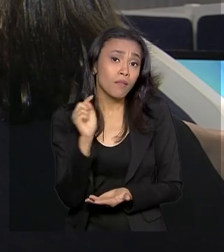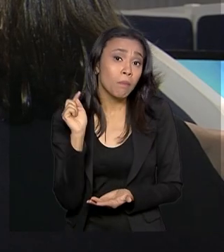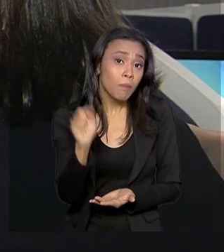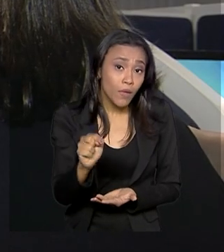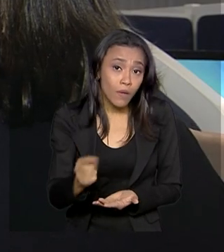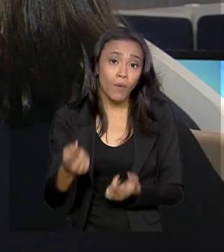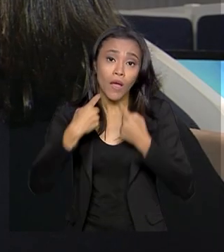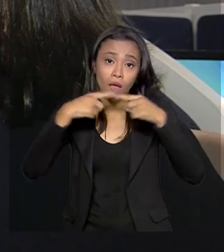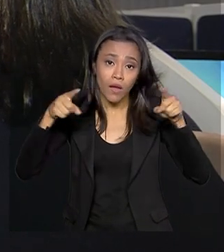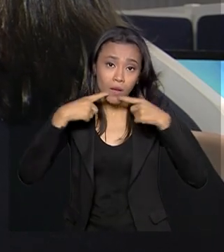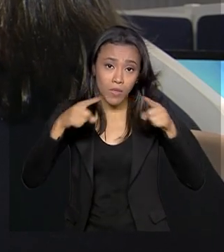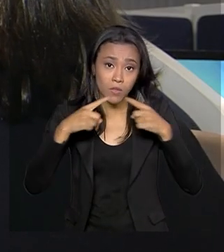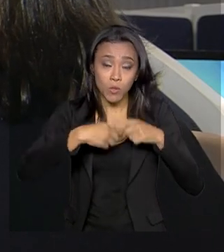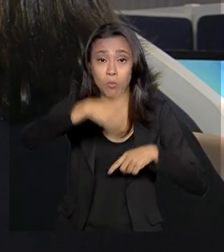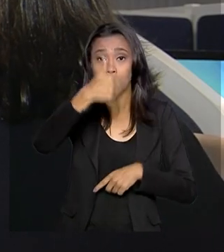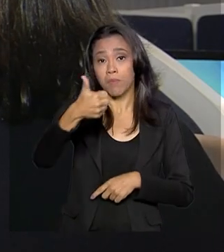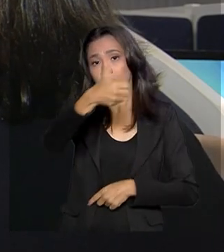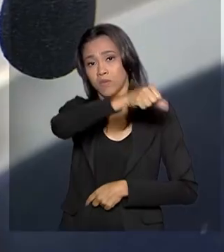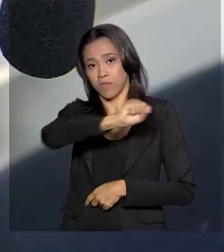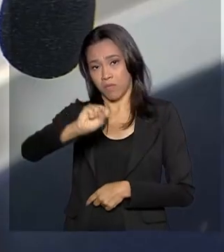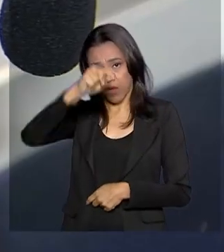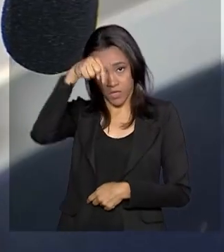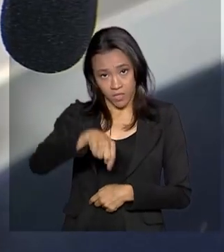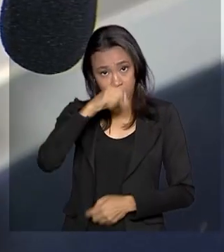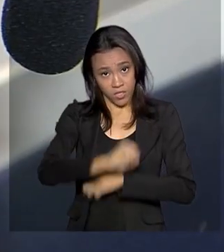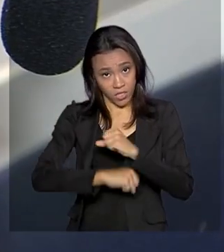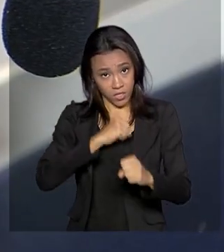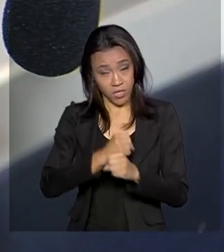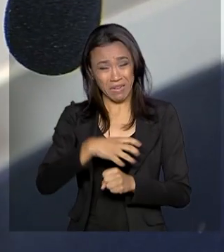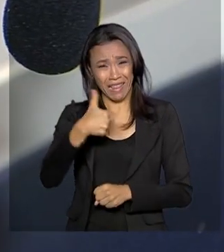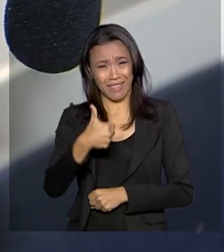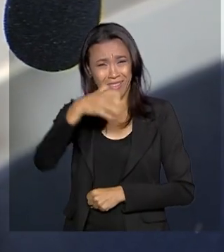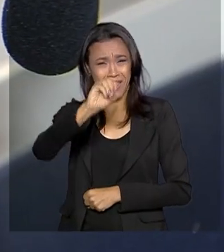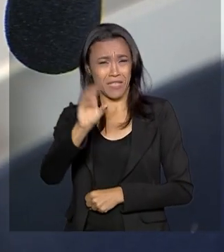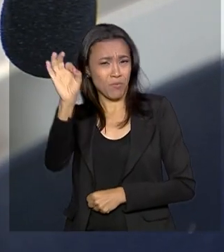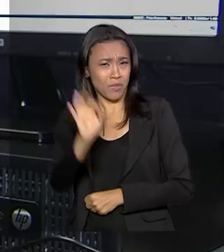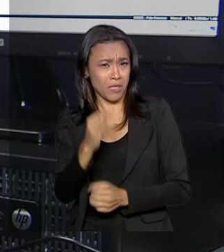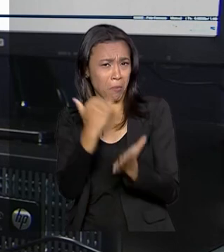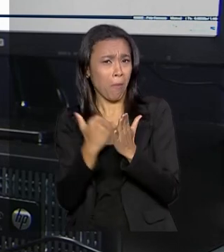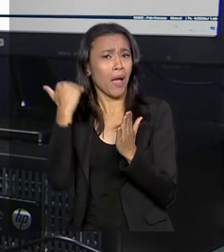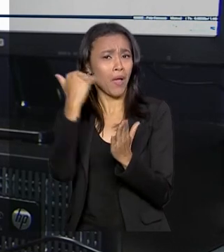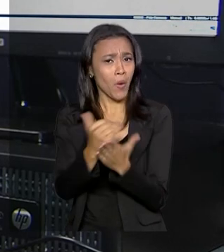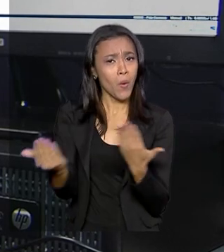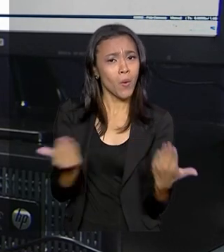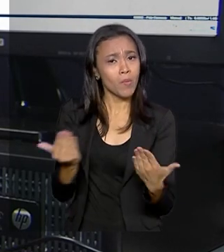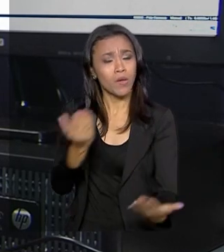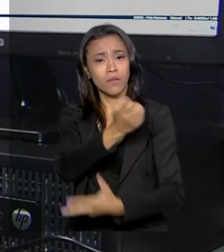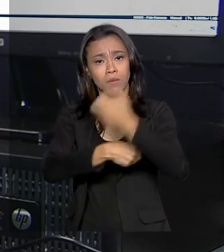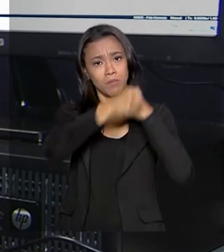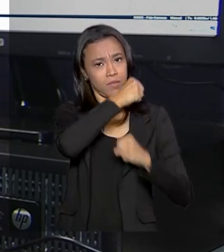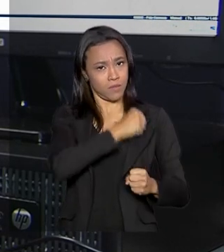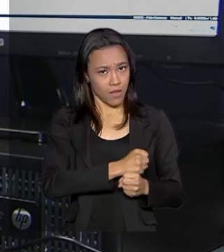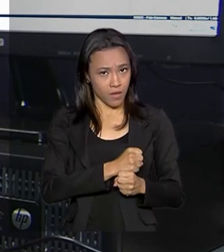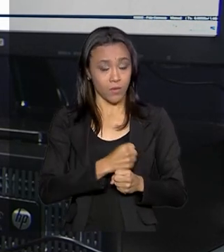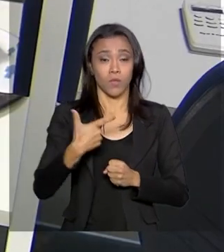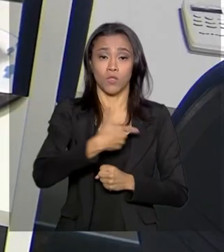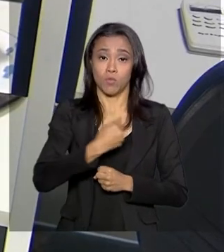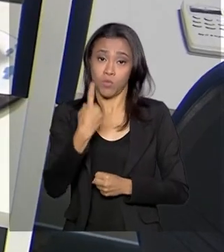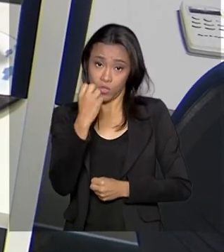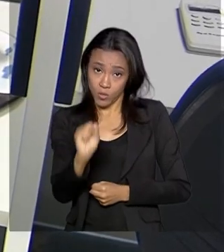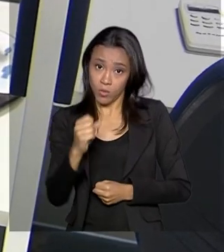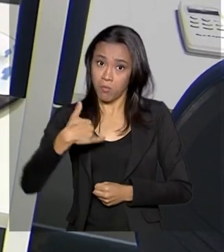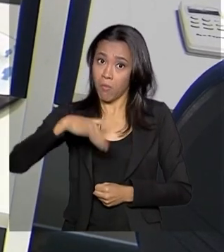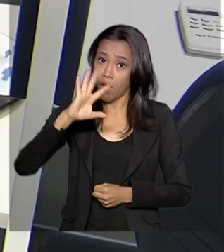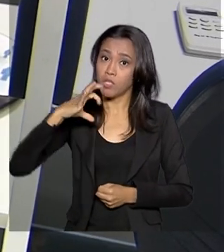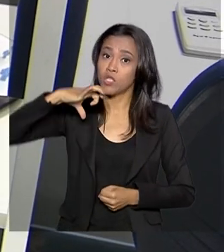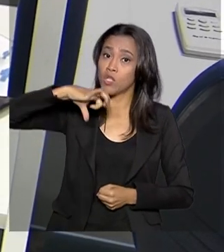primeiro semestre deste ano. O número é 10% maior que no mesmo período do ano passado. Em 2018, foram feitas